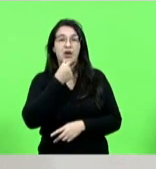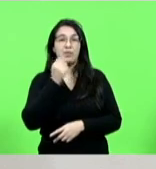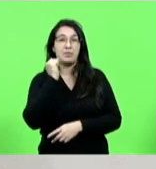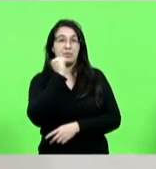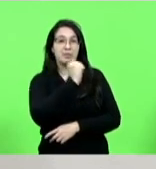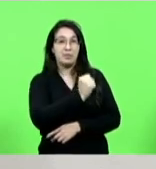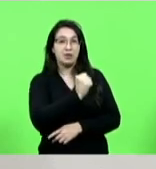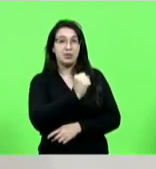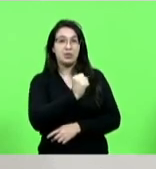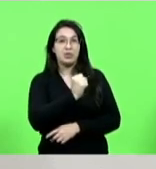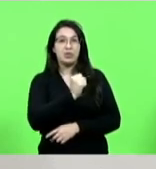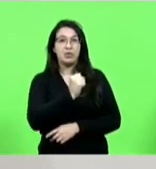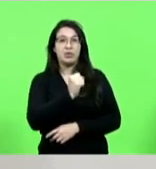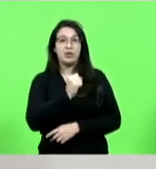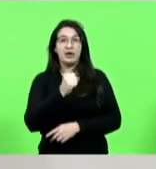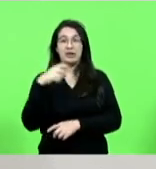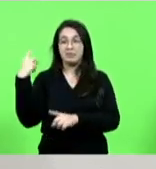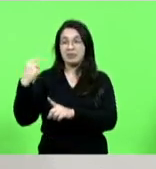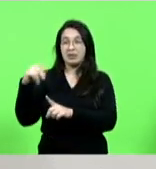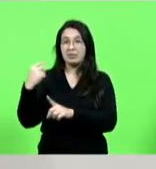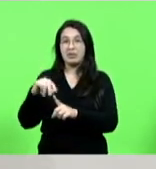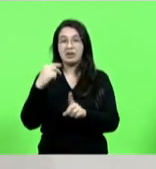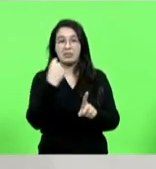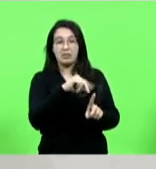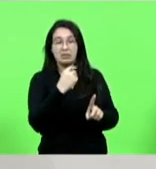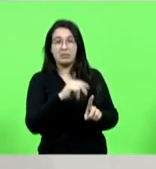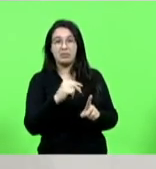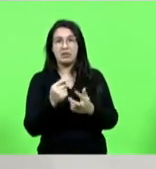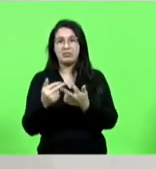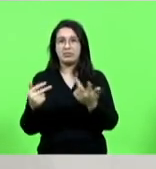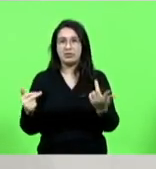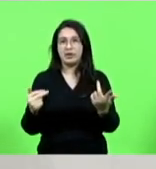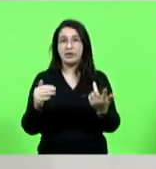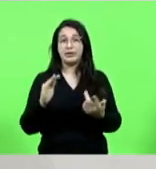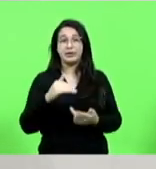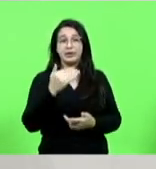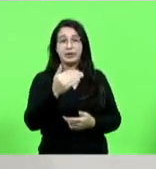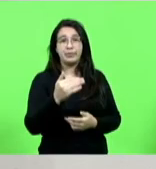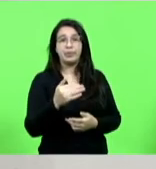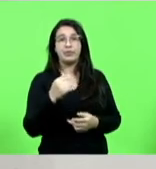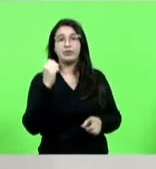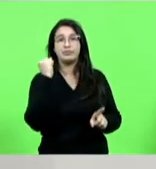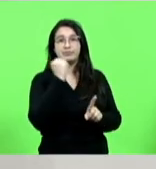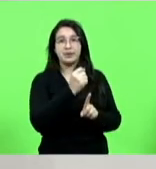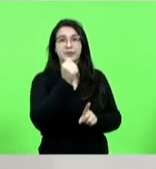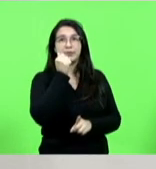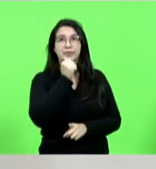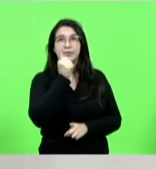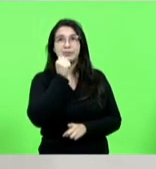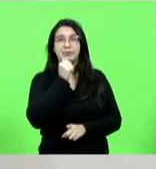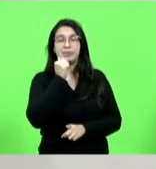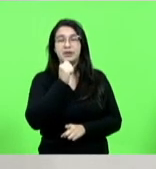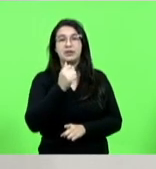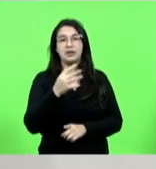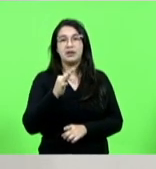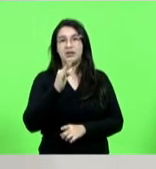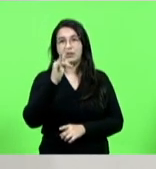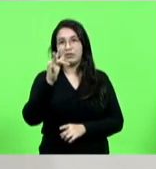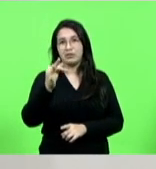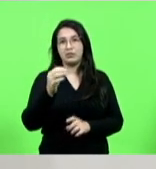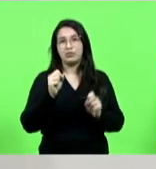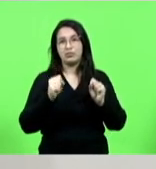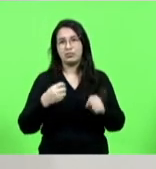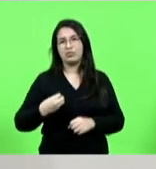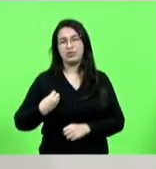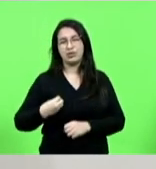agrediu um agrediu o outro começou a agredir até que tirou a vida de uma jovem que tinha tudo pela frente o que ela